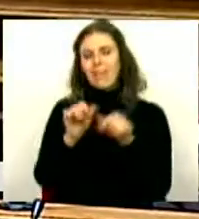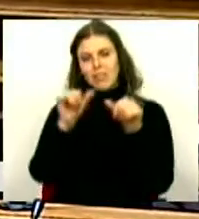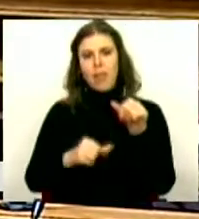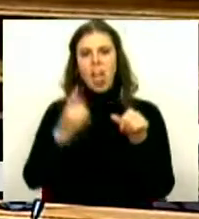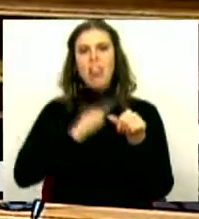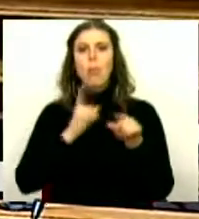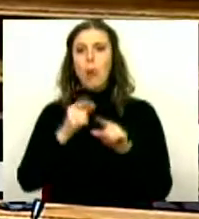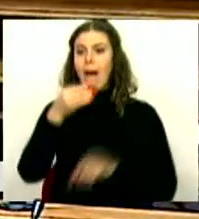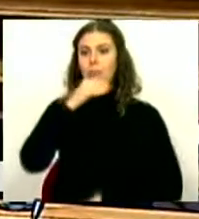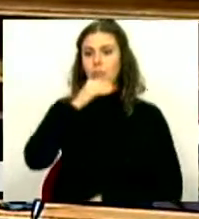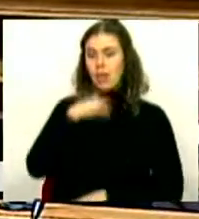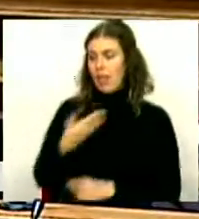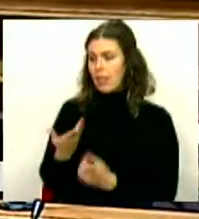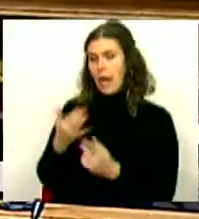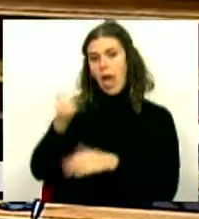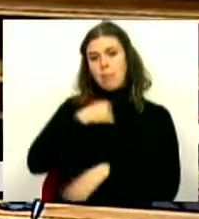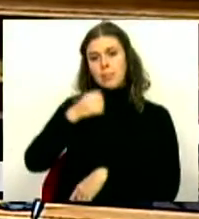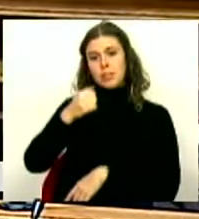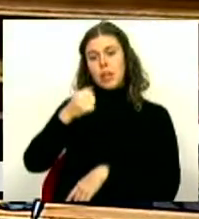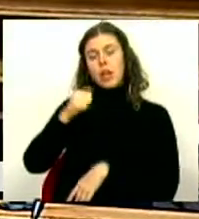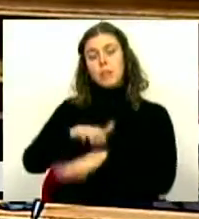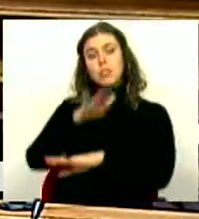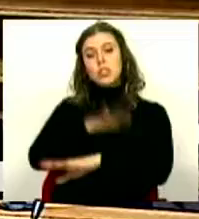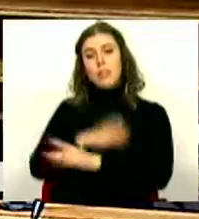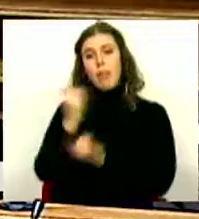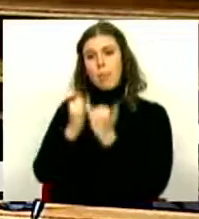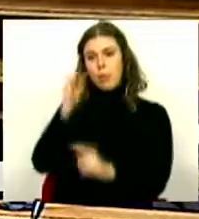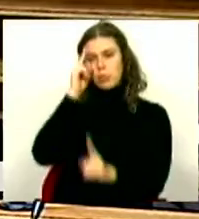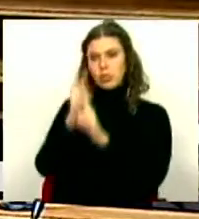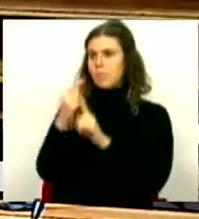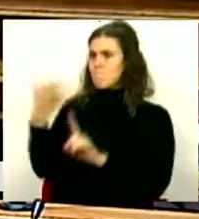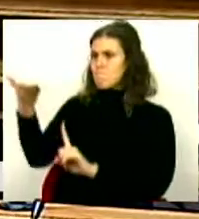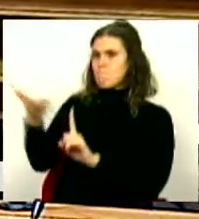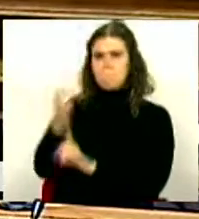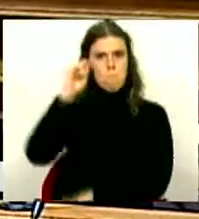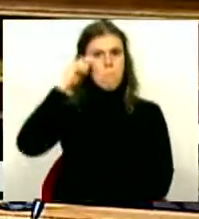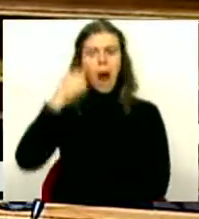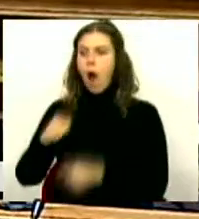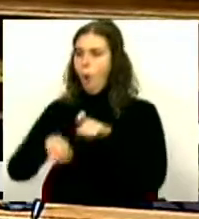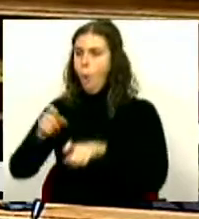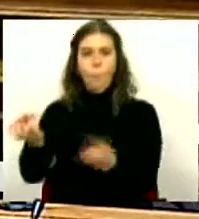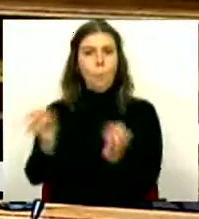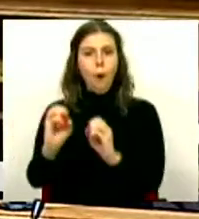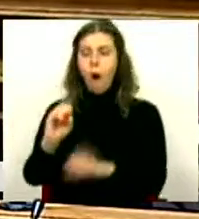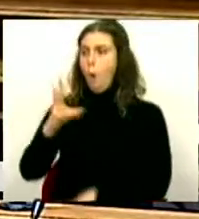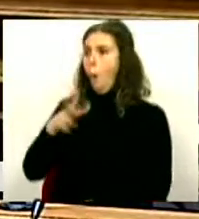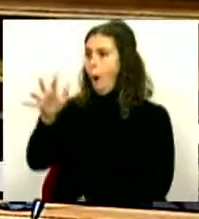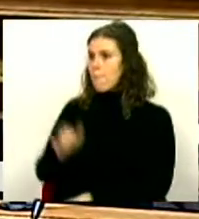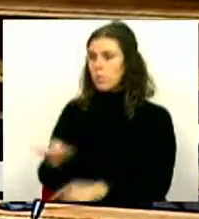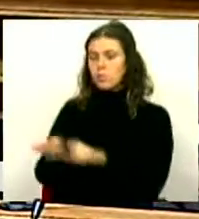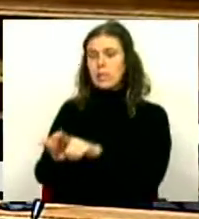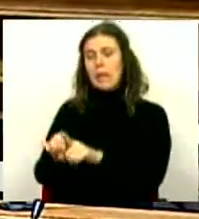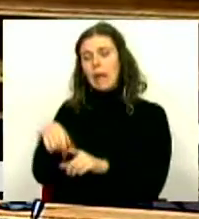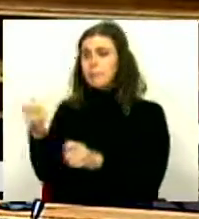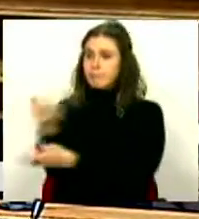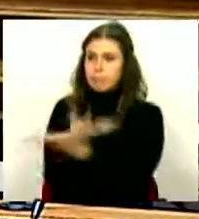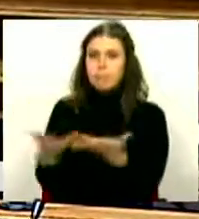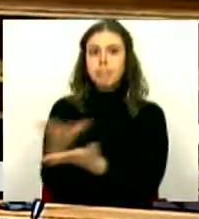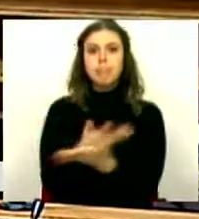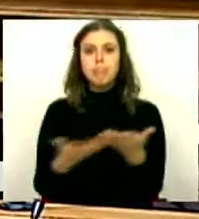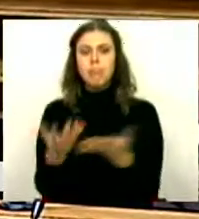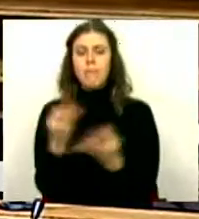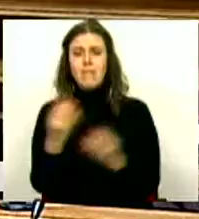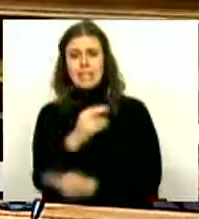as autoridades administrativas independentes para garantir que não há lesões da concorrência nem atentados contra o pluralismo. Em terceiro lugar,